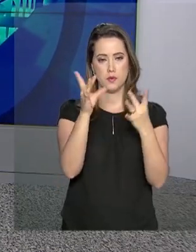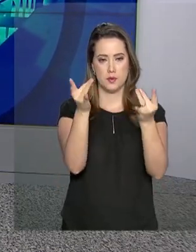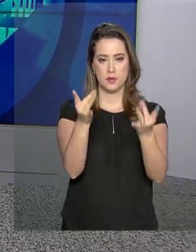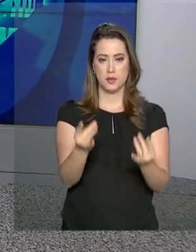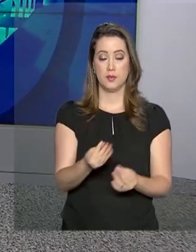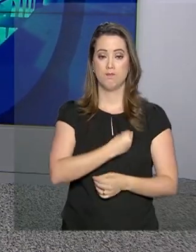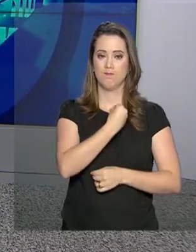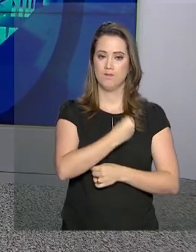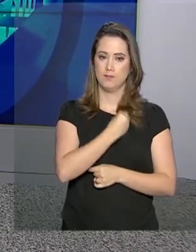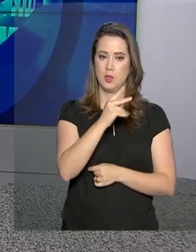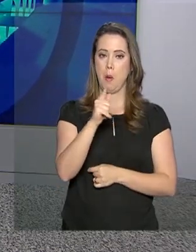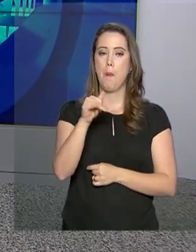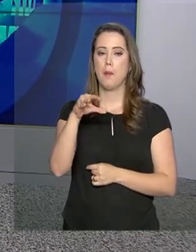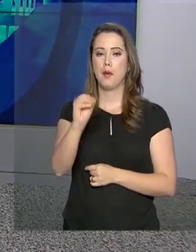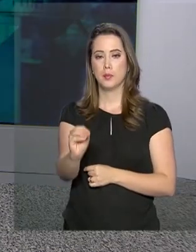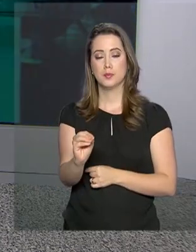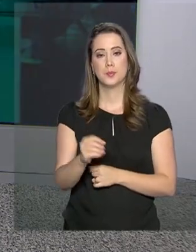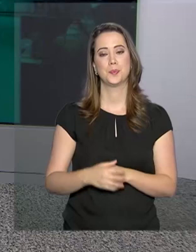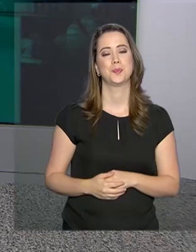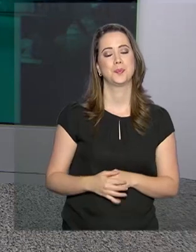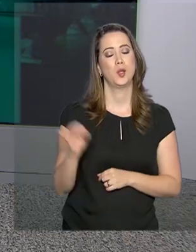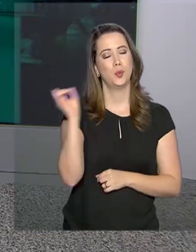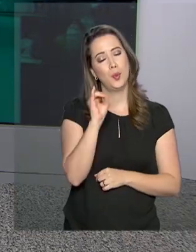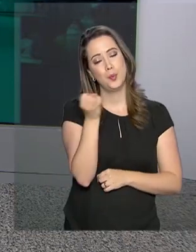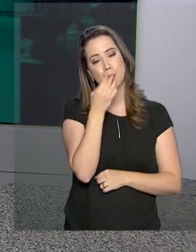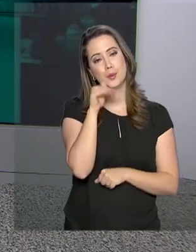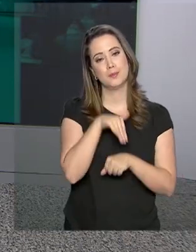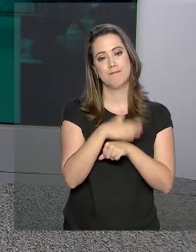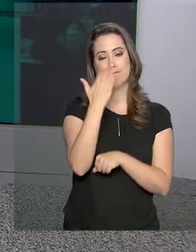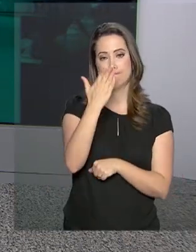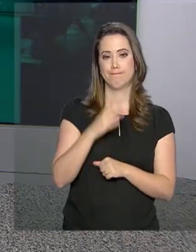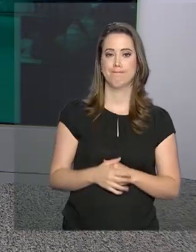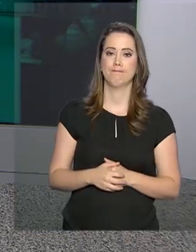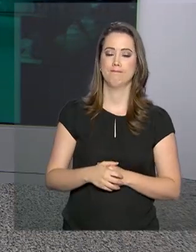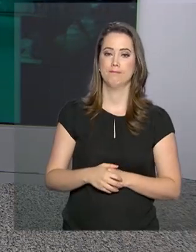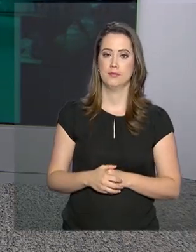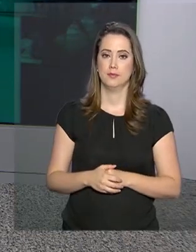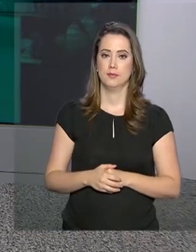vivo com o repórter Pablo Mundim. Olá, Pablo. Boa noite.